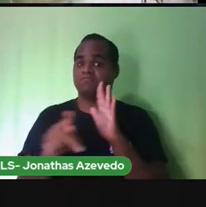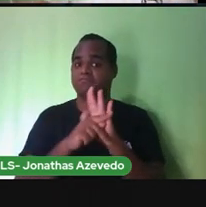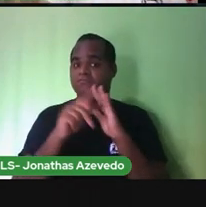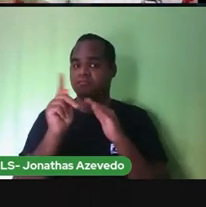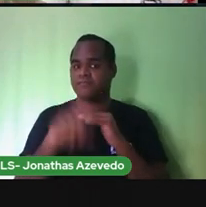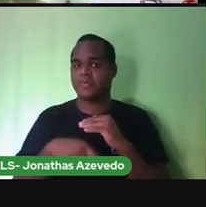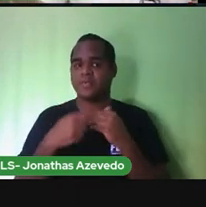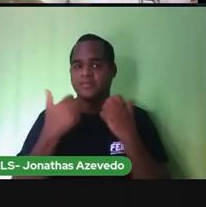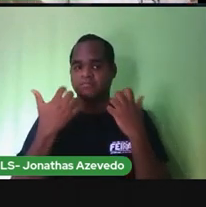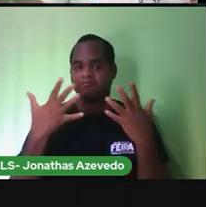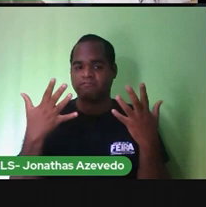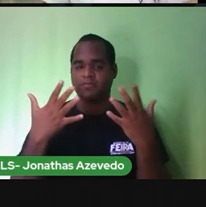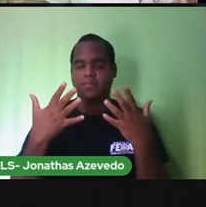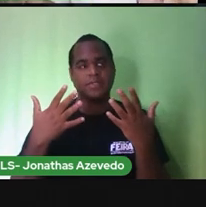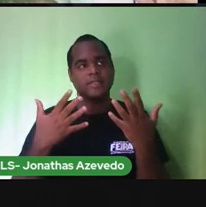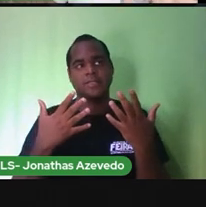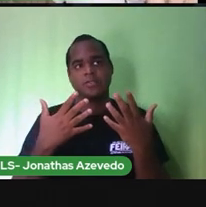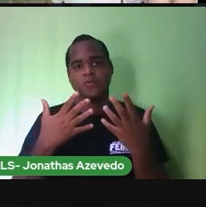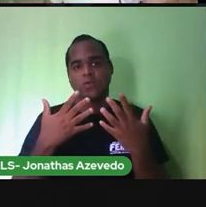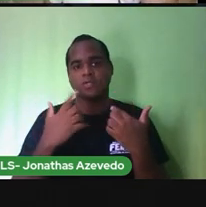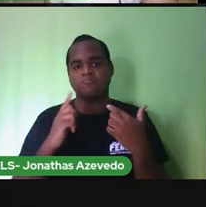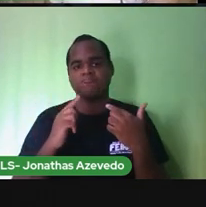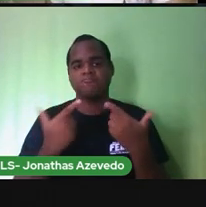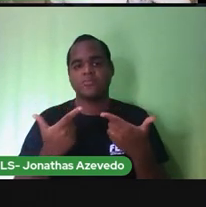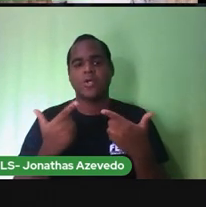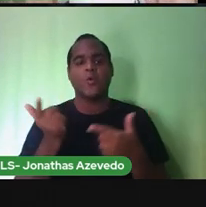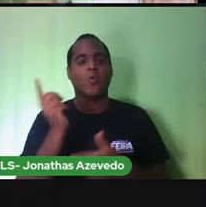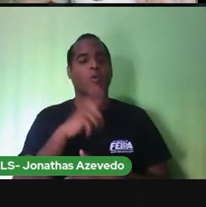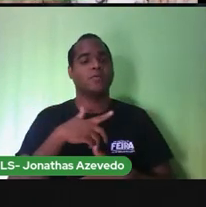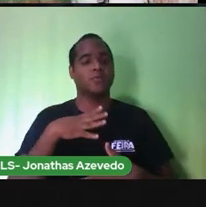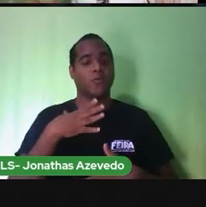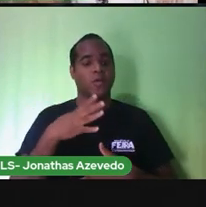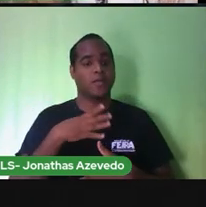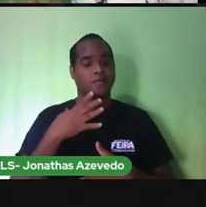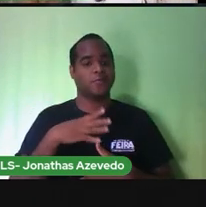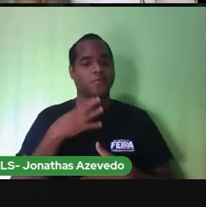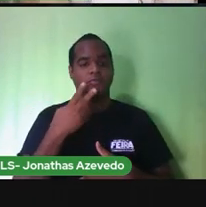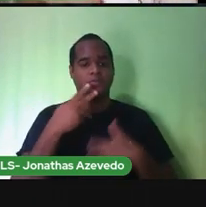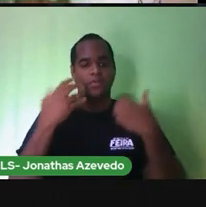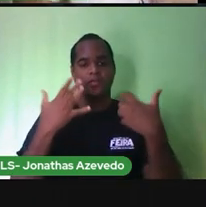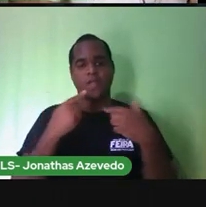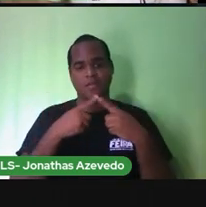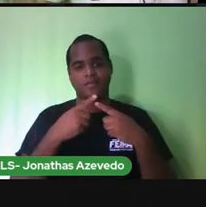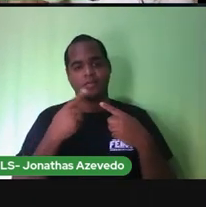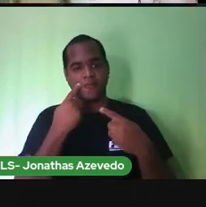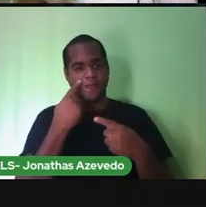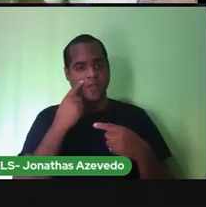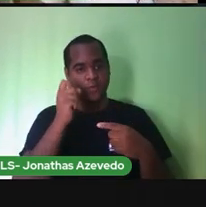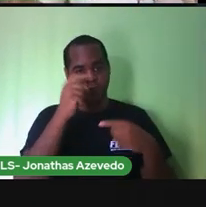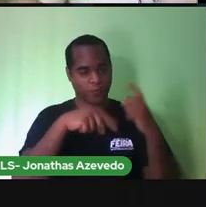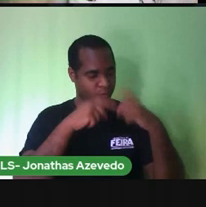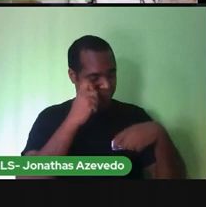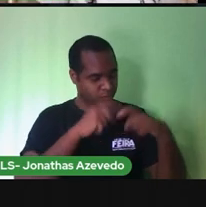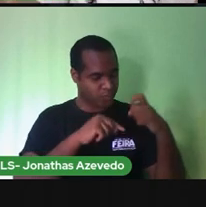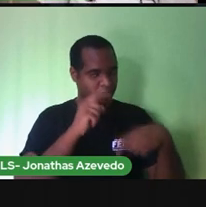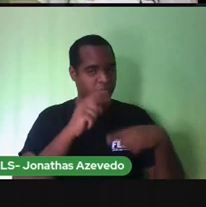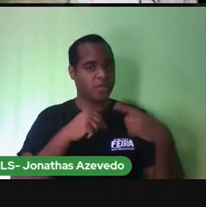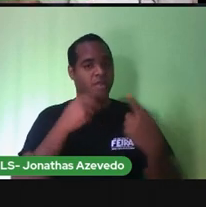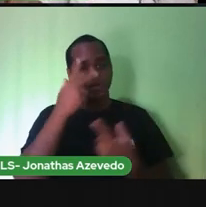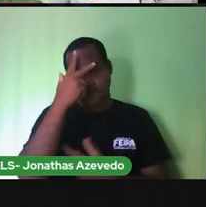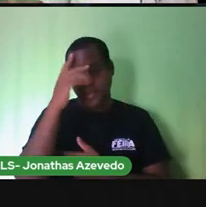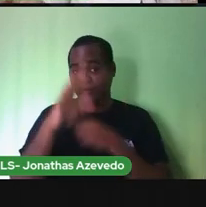essa atitude de separar o lixo quando vai para o aterro a gente já diminui o trabalho que os